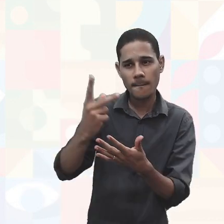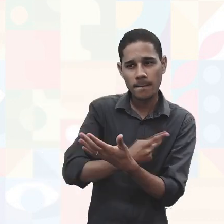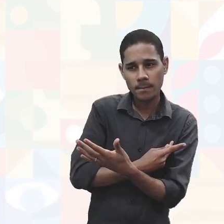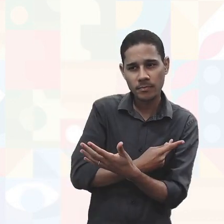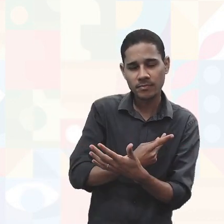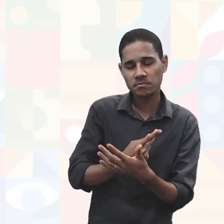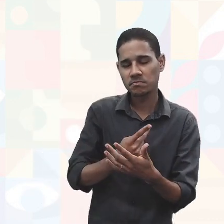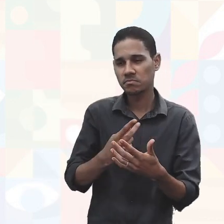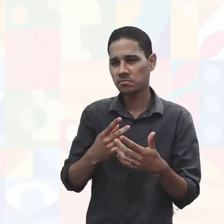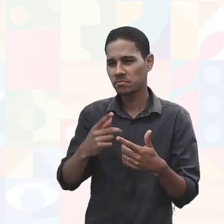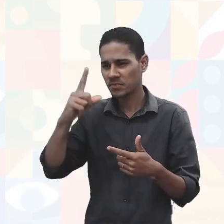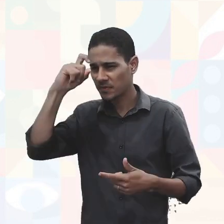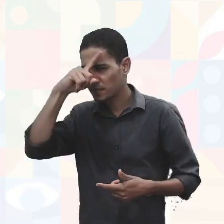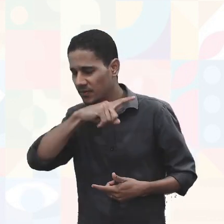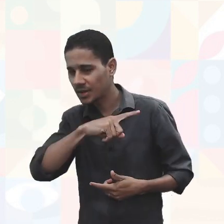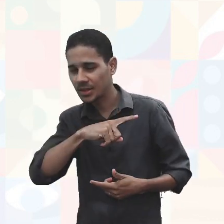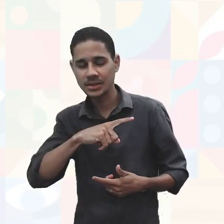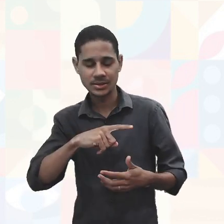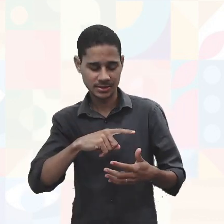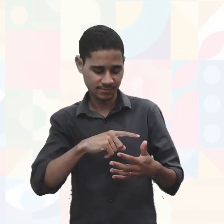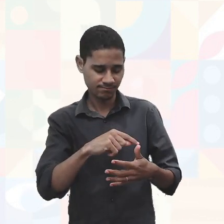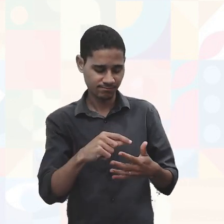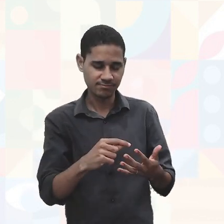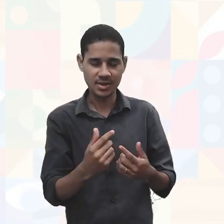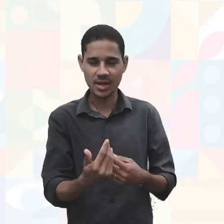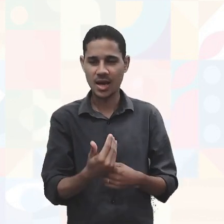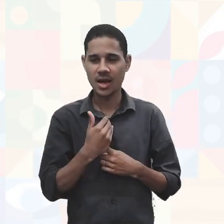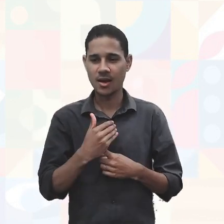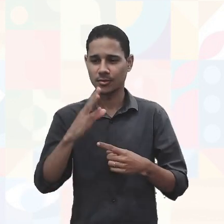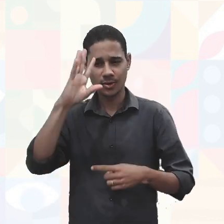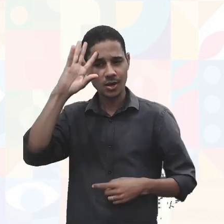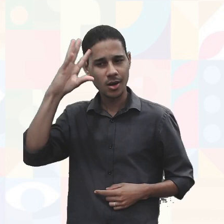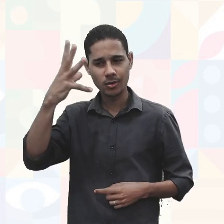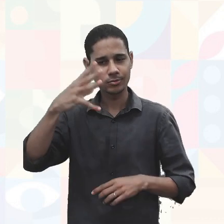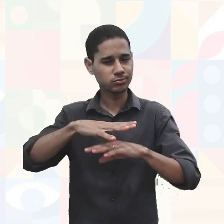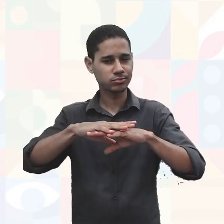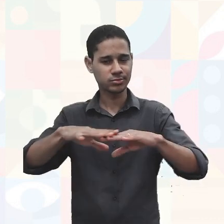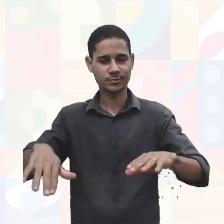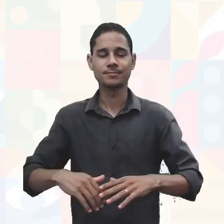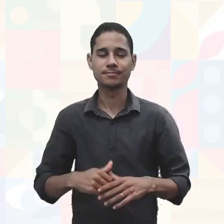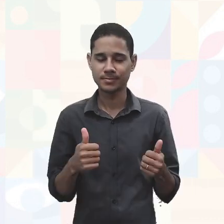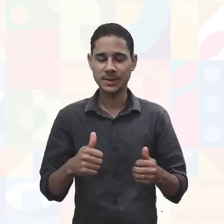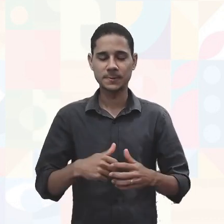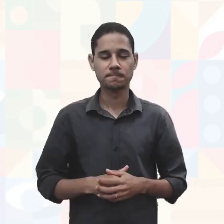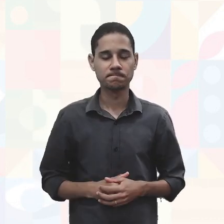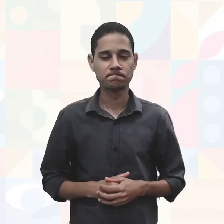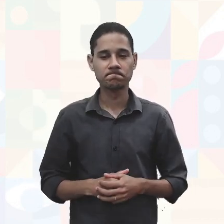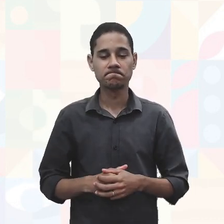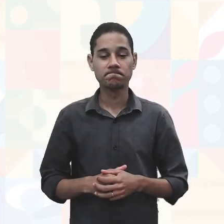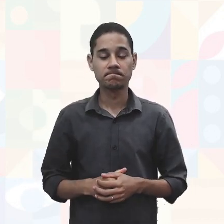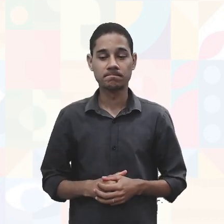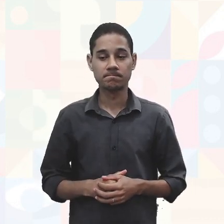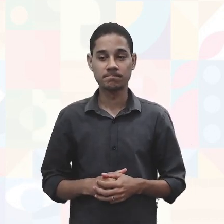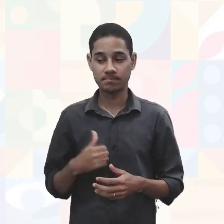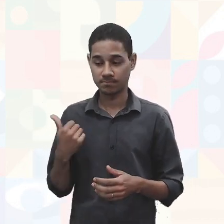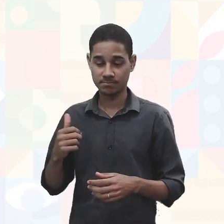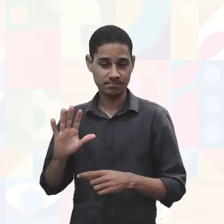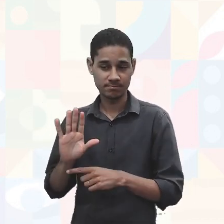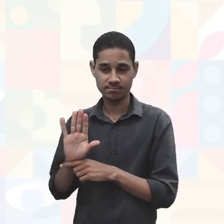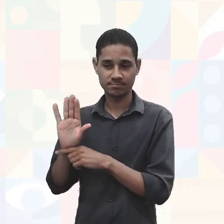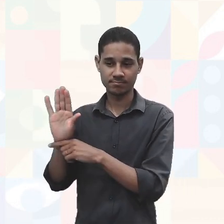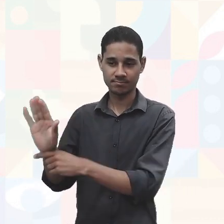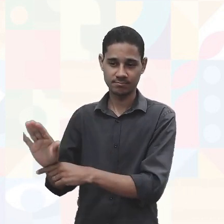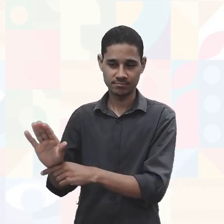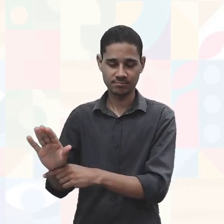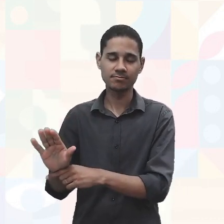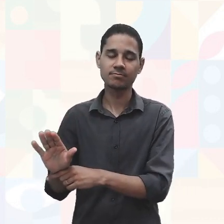situações complicadas que podem vir a ter na instituição. Isso irá ajudar, com certeza,